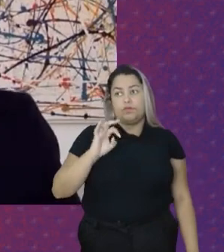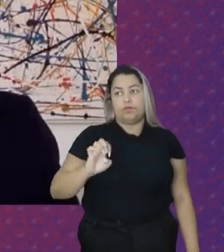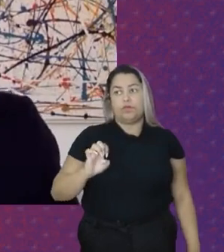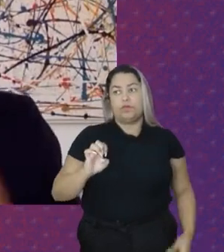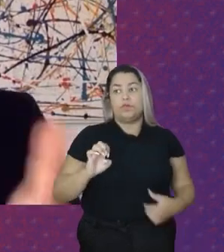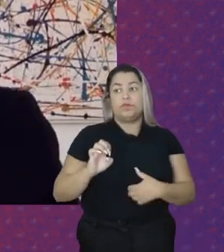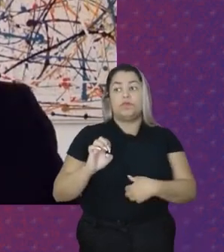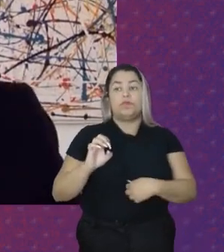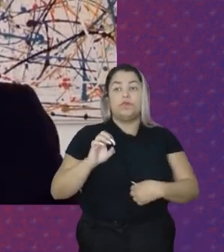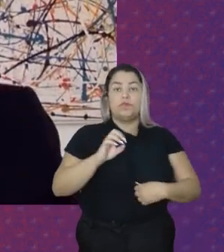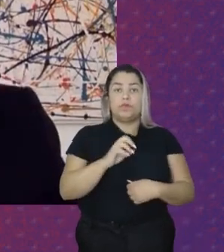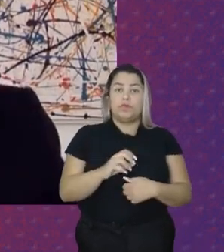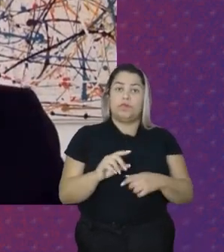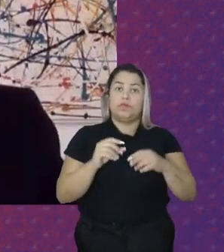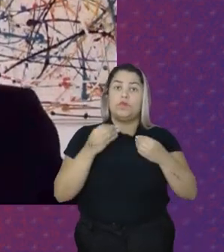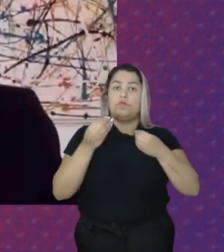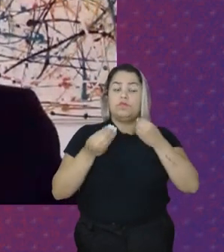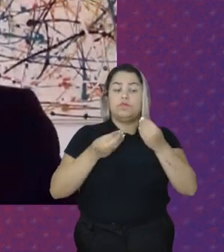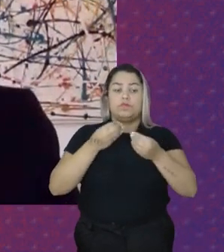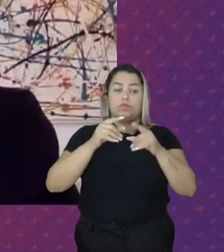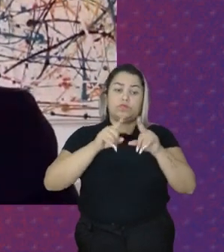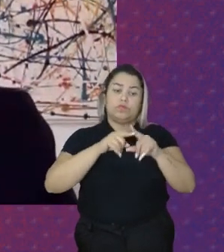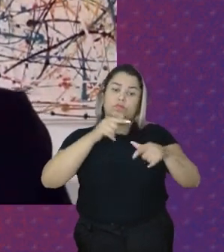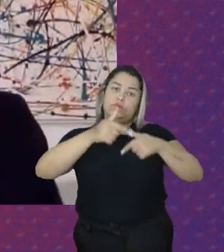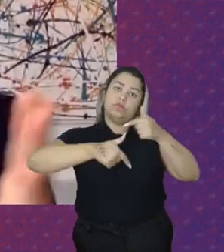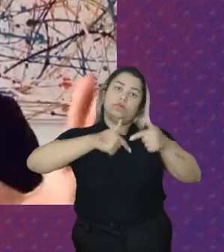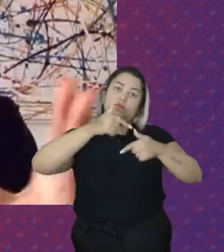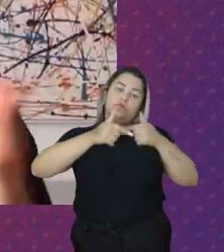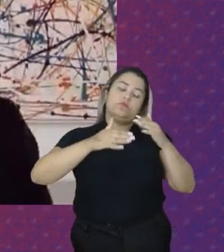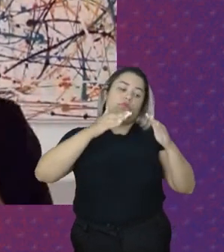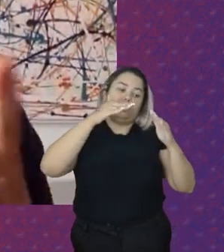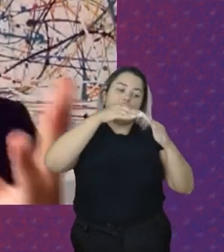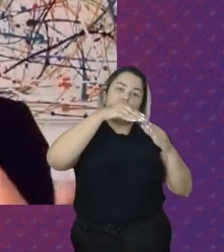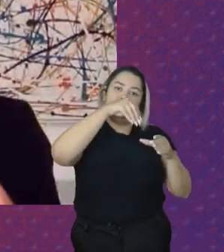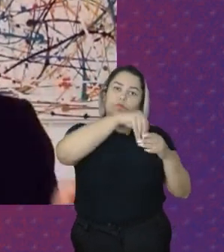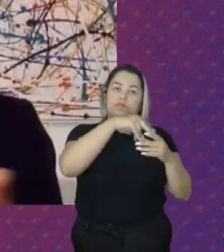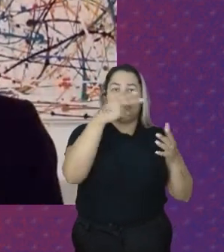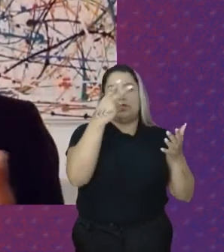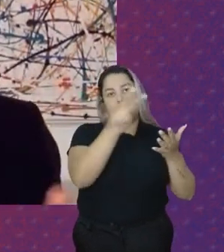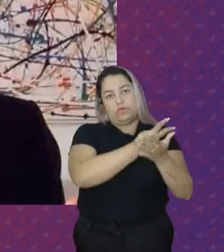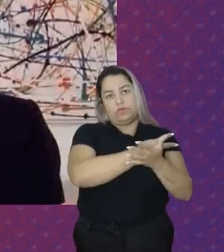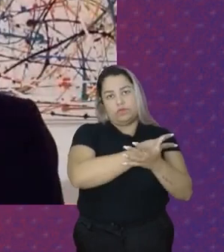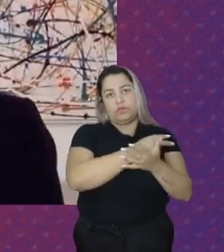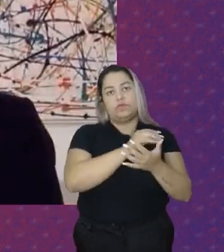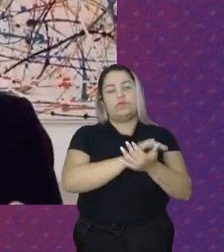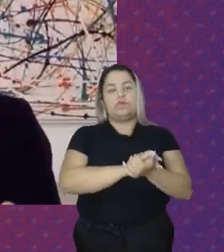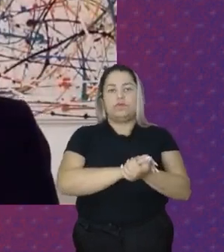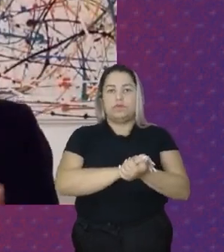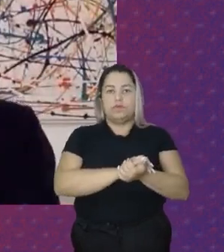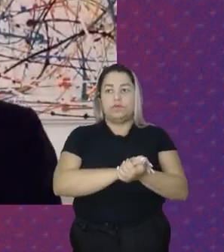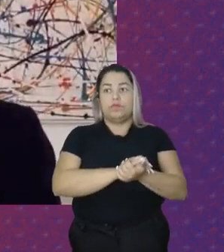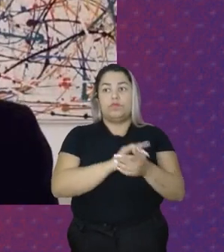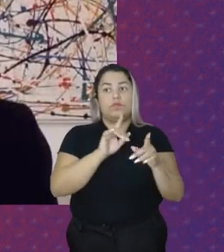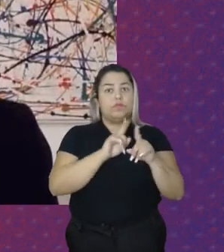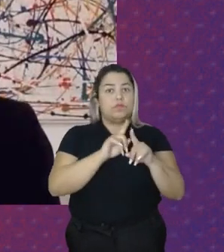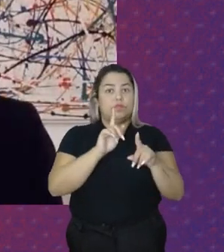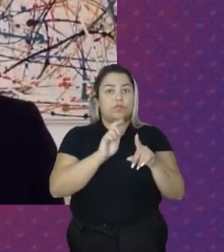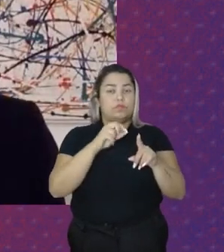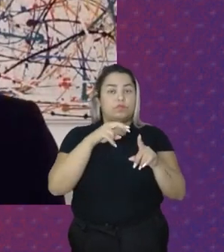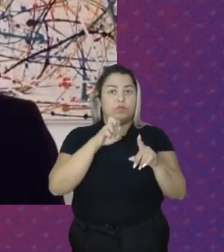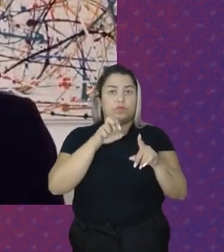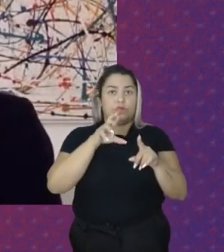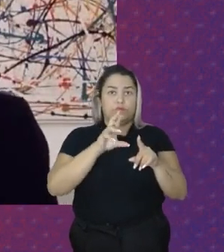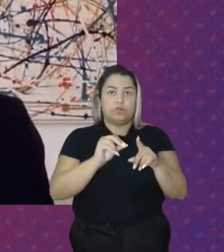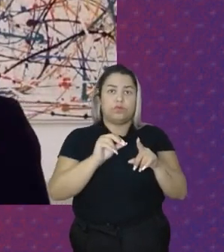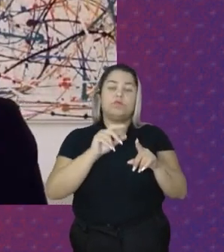abordar De que maneira O trabalho Doméstico Se situa Nas interseções De gênero Raça e